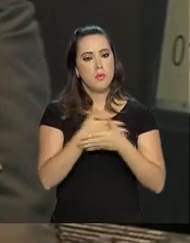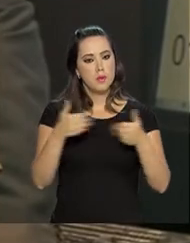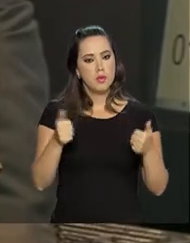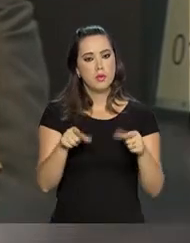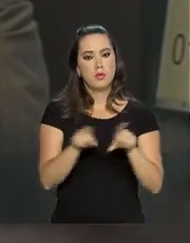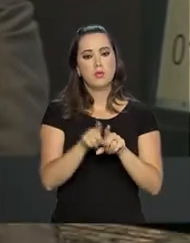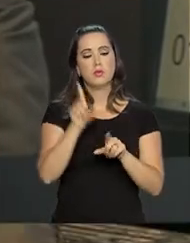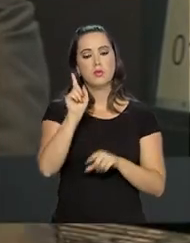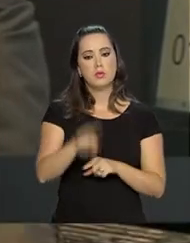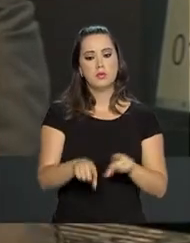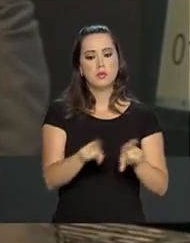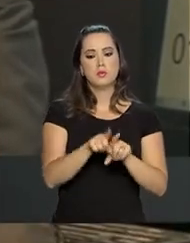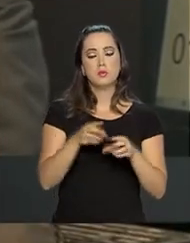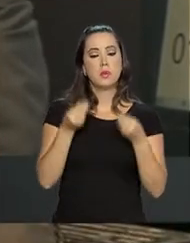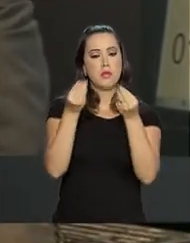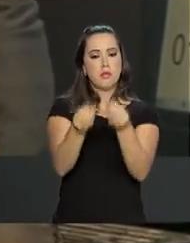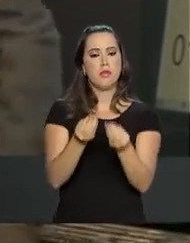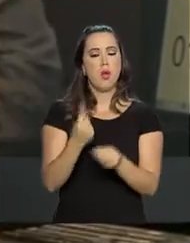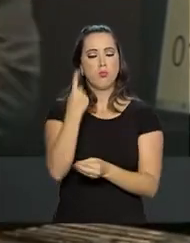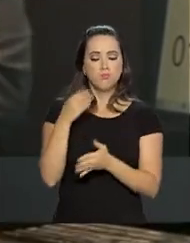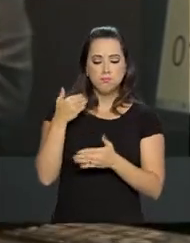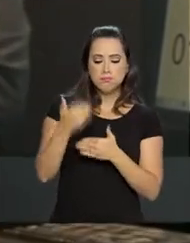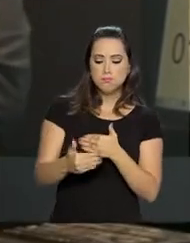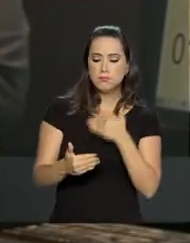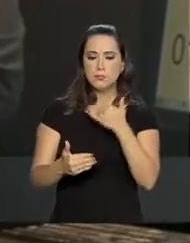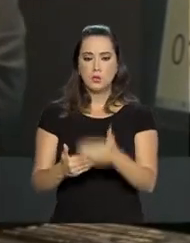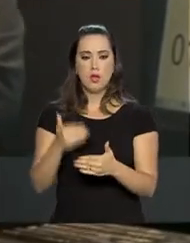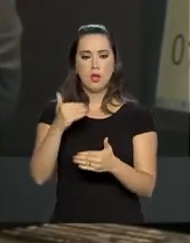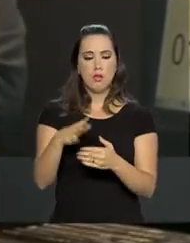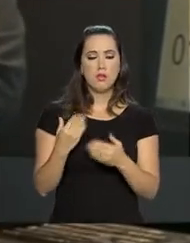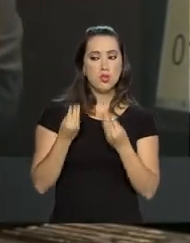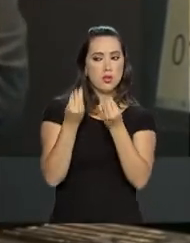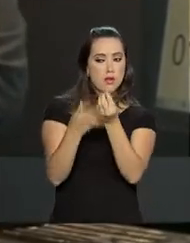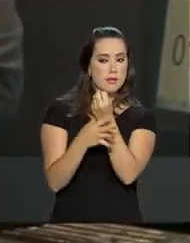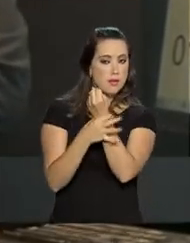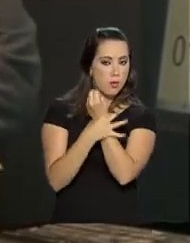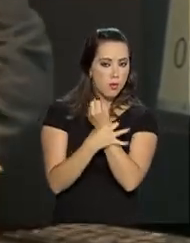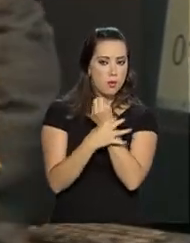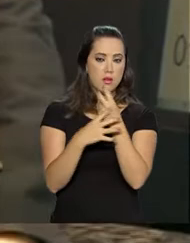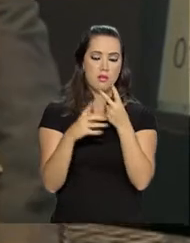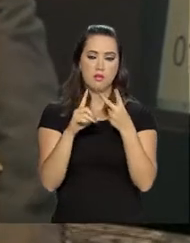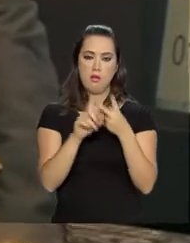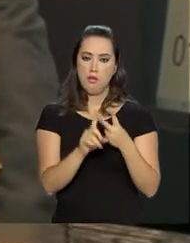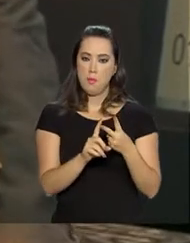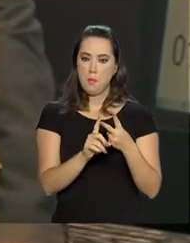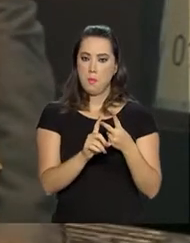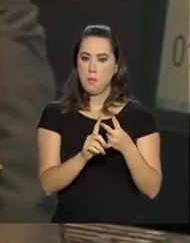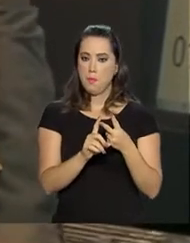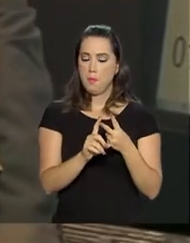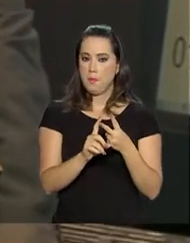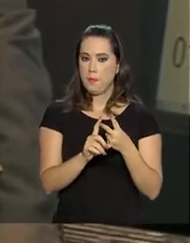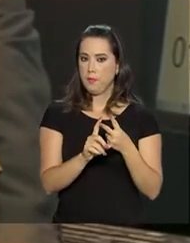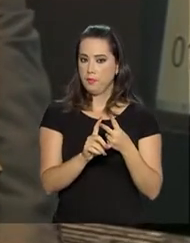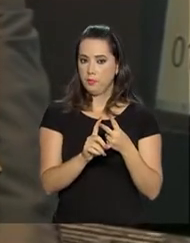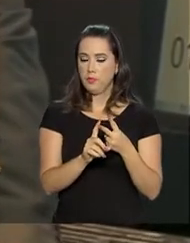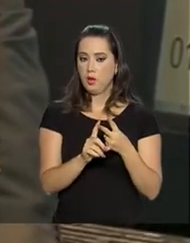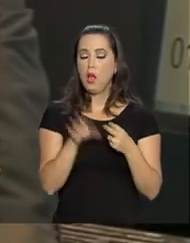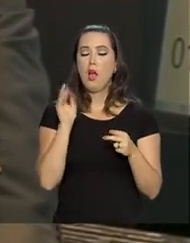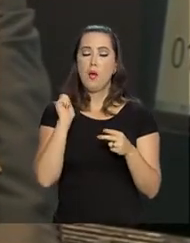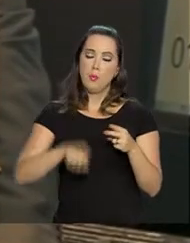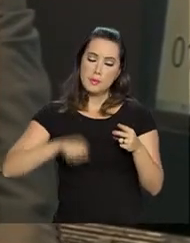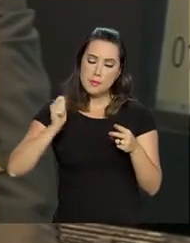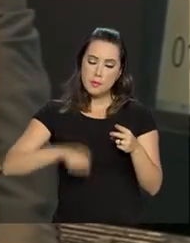essa também dá mais um passo no sentido de garantir segurança, de garantir a